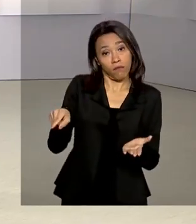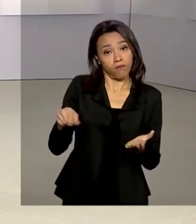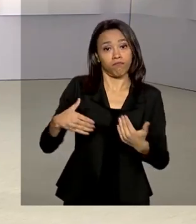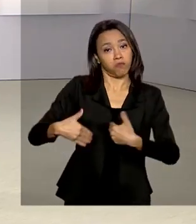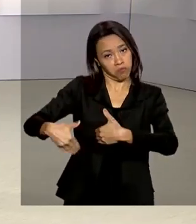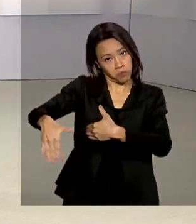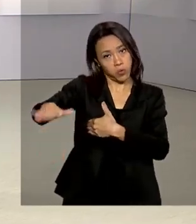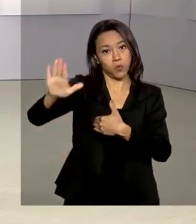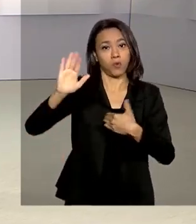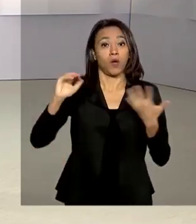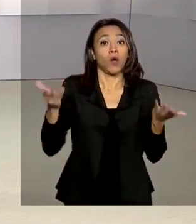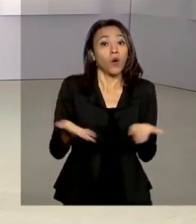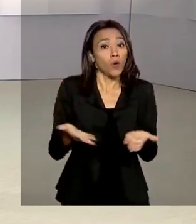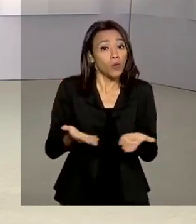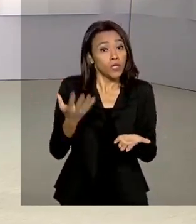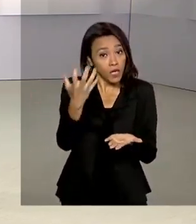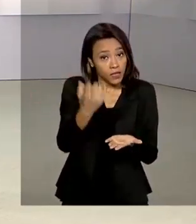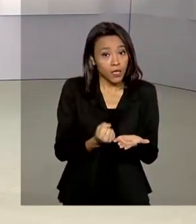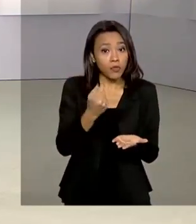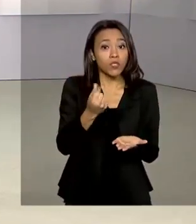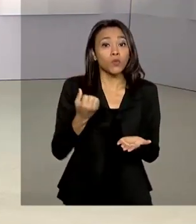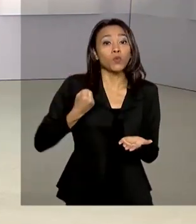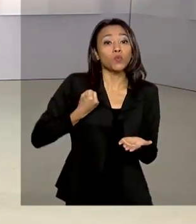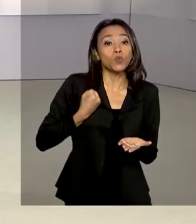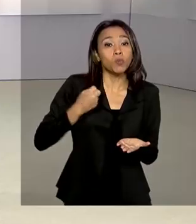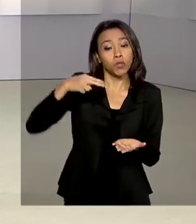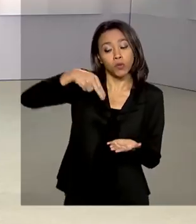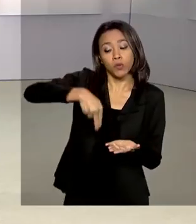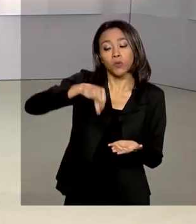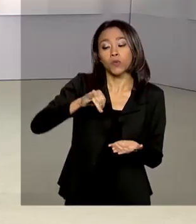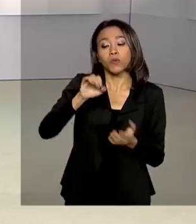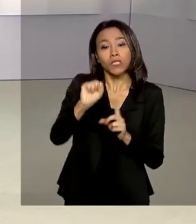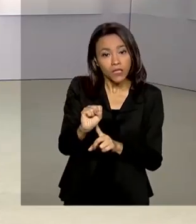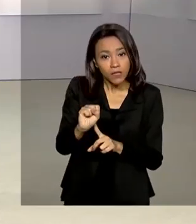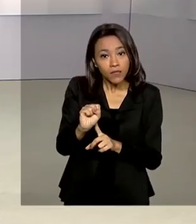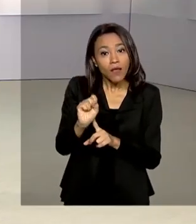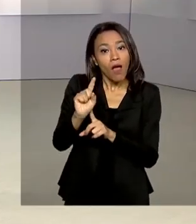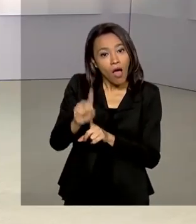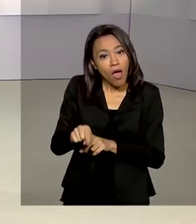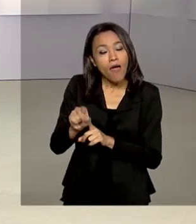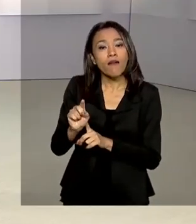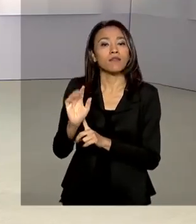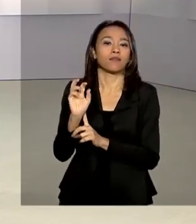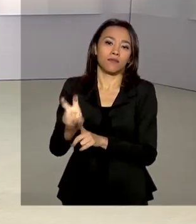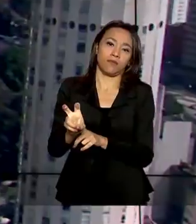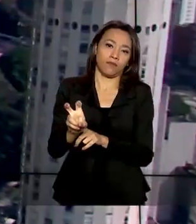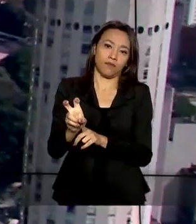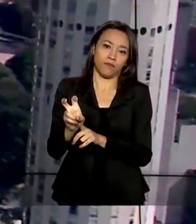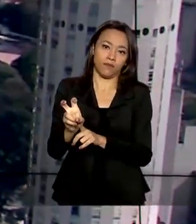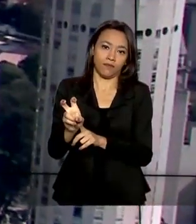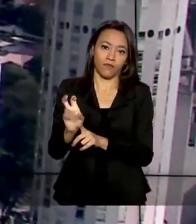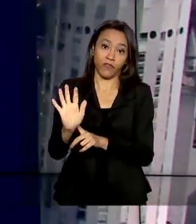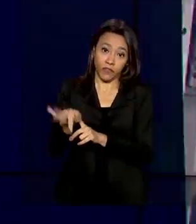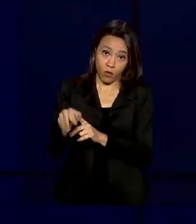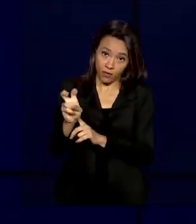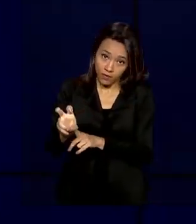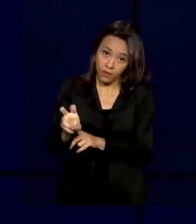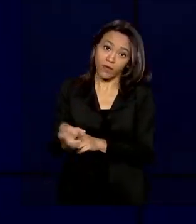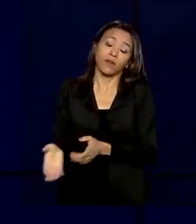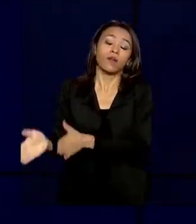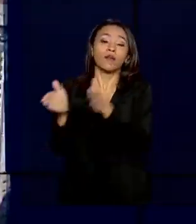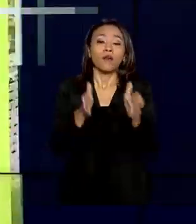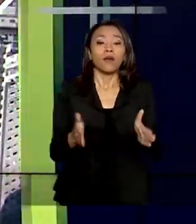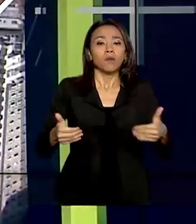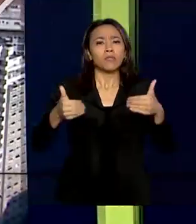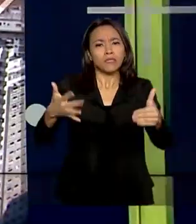normalmente. Hoje, recebe quem tem o número de identificação social, o NIS, com final 5. E o Ministério da Saúde